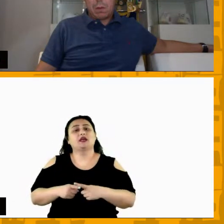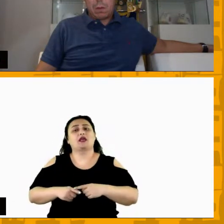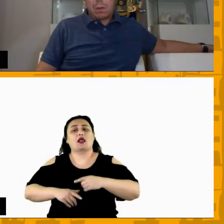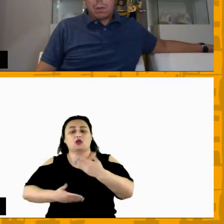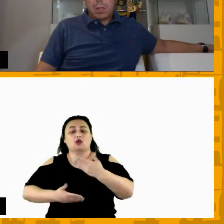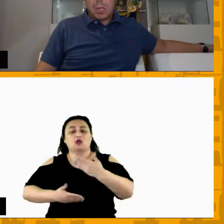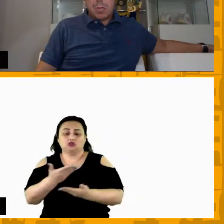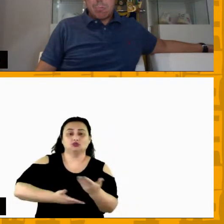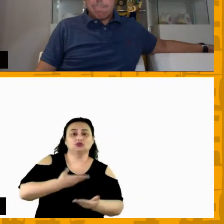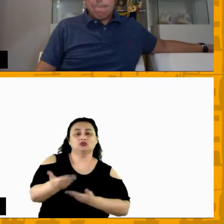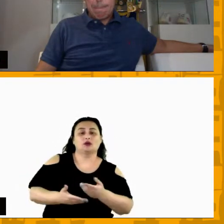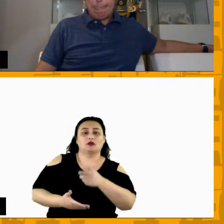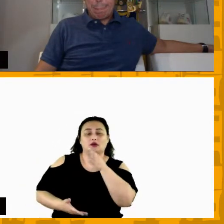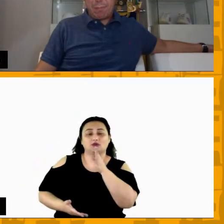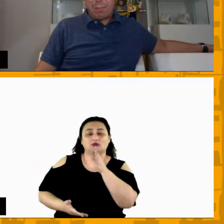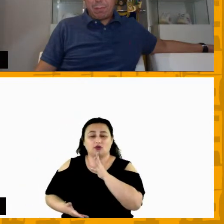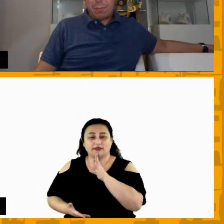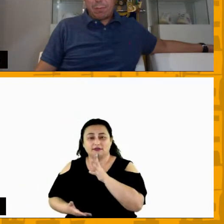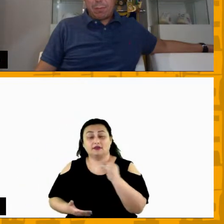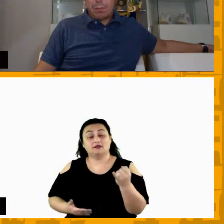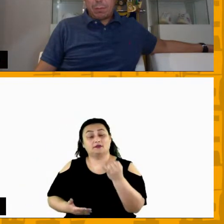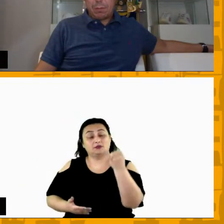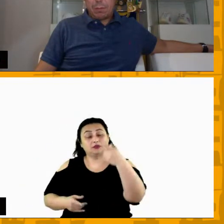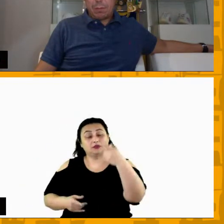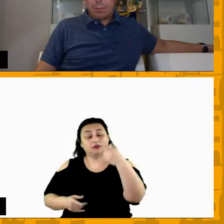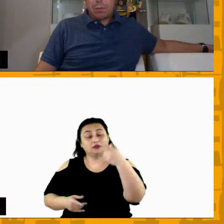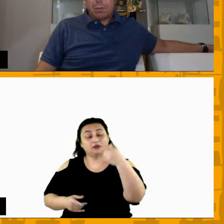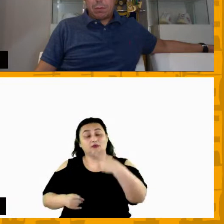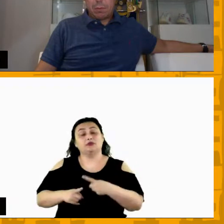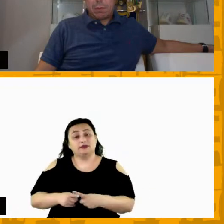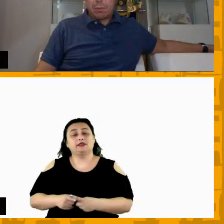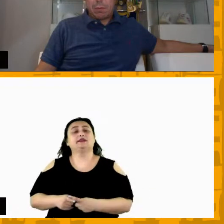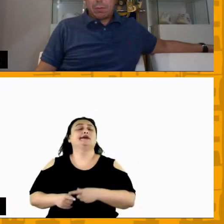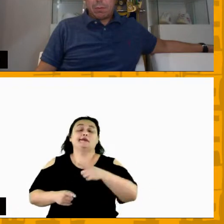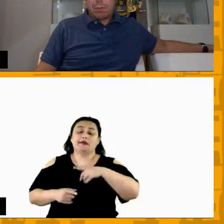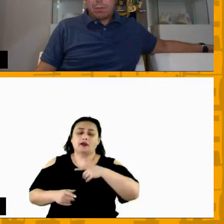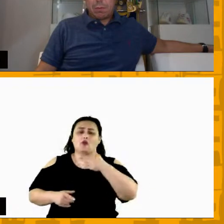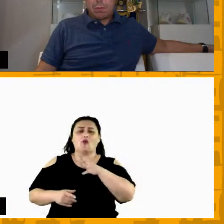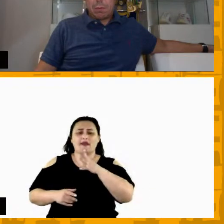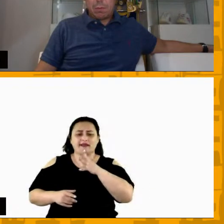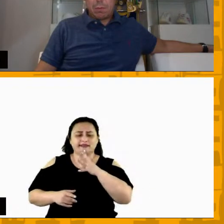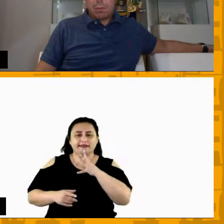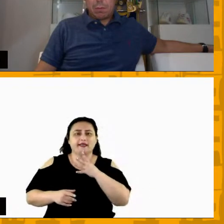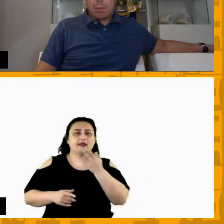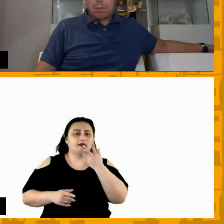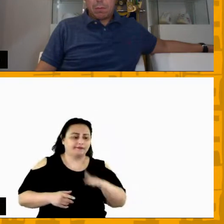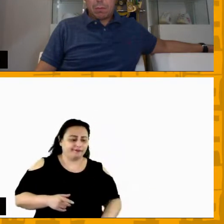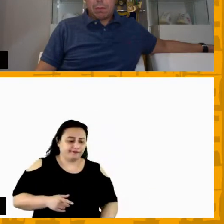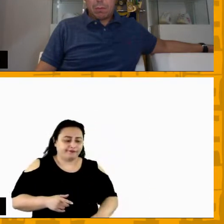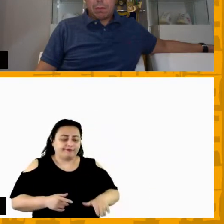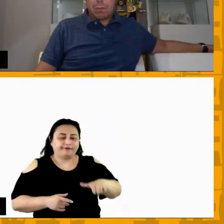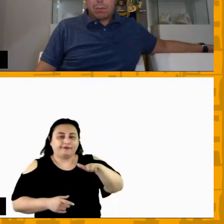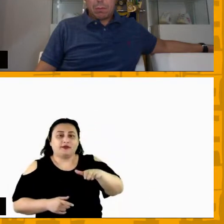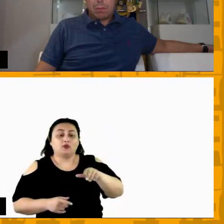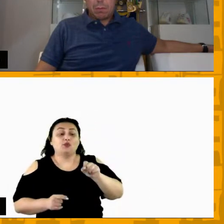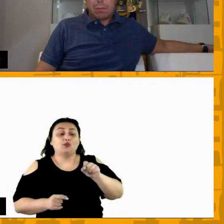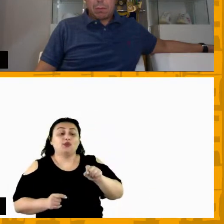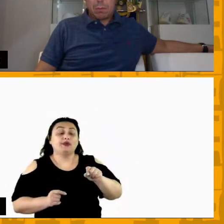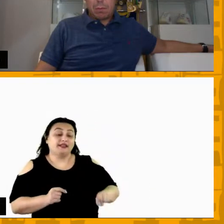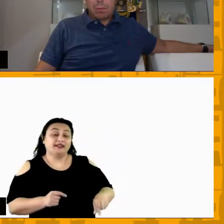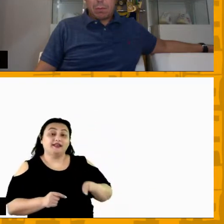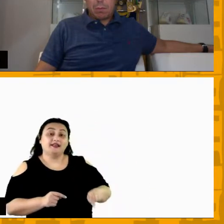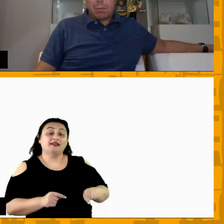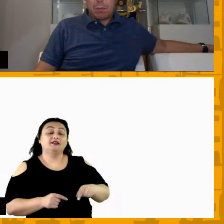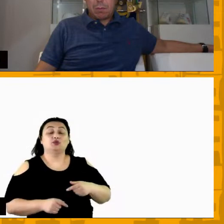conhecimento também é importante pra que a gente trabalhe esse desenvolvimento dos atletas também né então o que o garoto vai fazer no sub